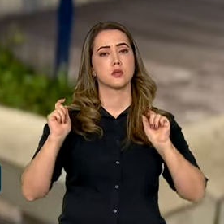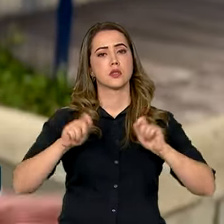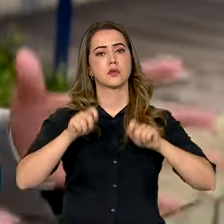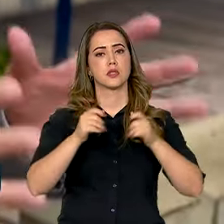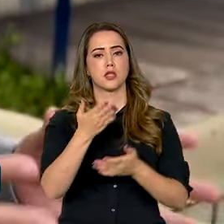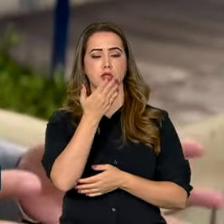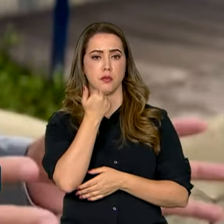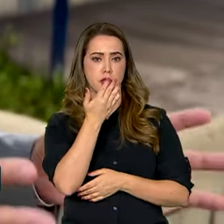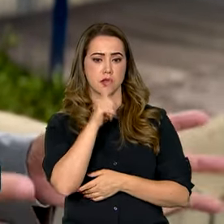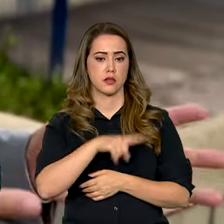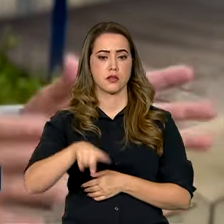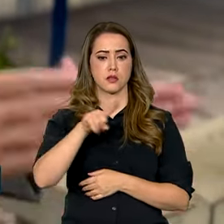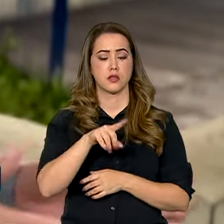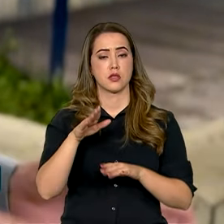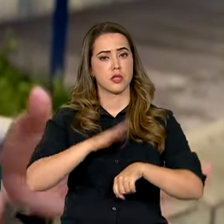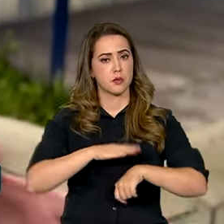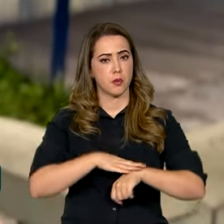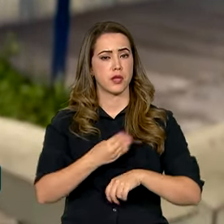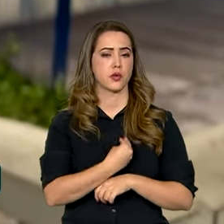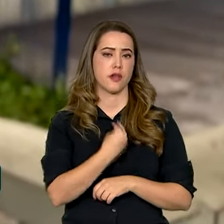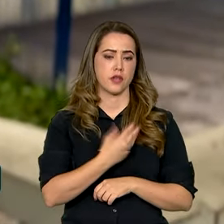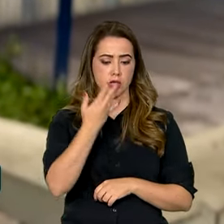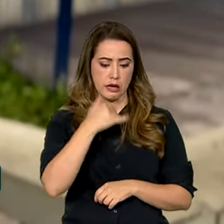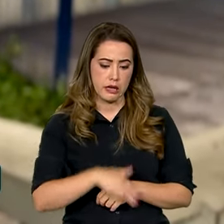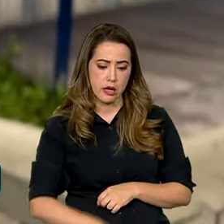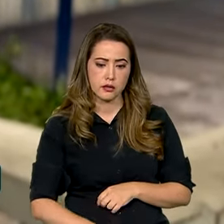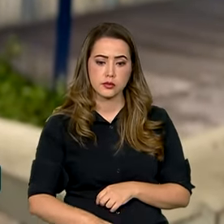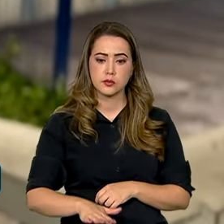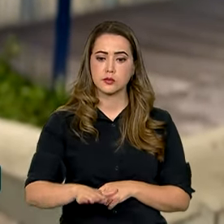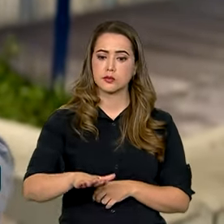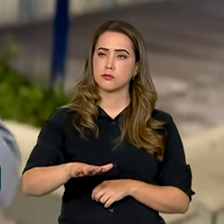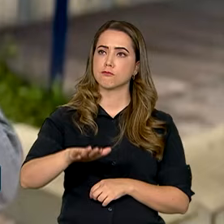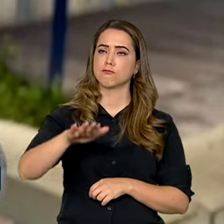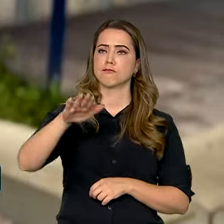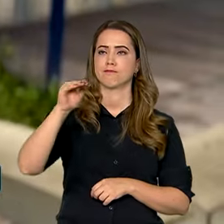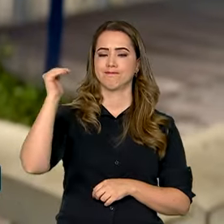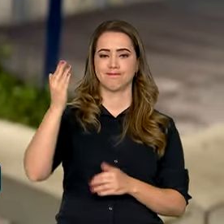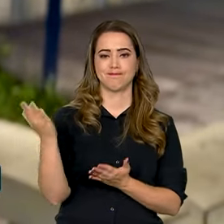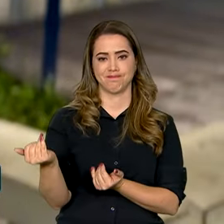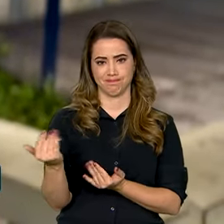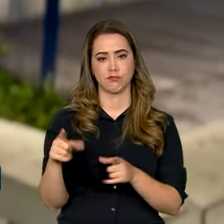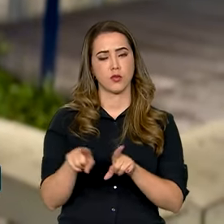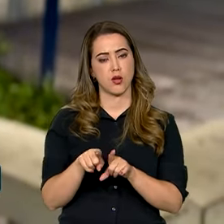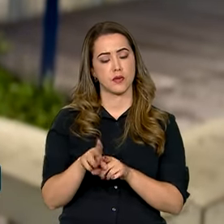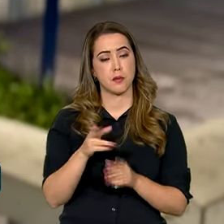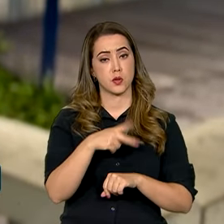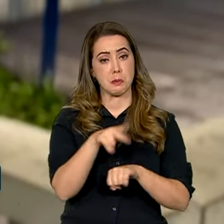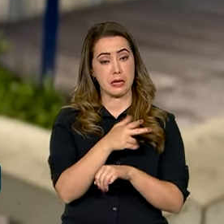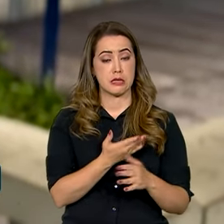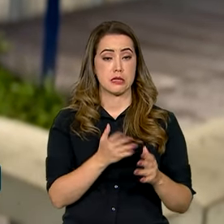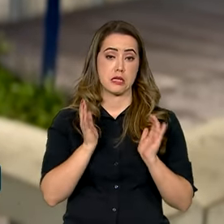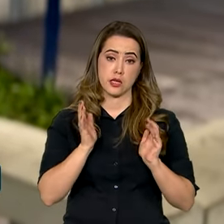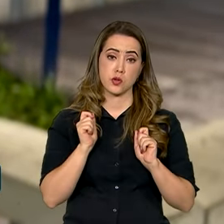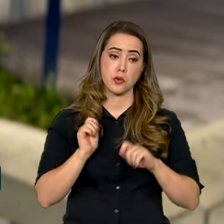de alimentação nesse momento da vida, criança, adolescente e também os países mais ricos podendo ajudar